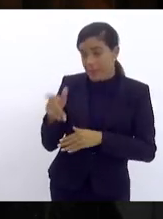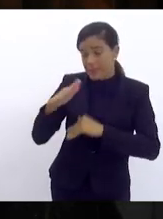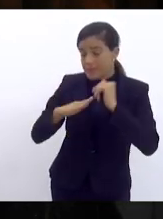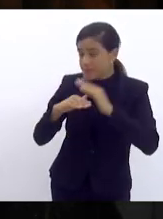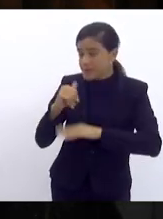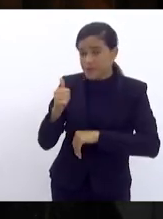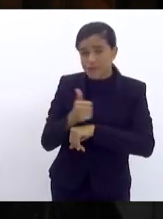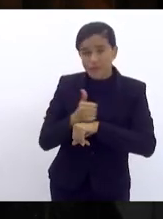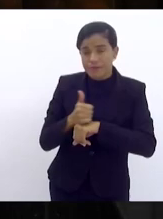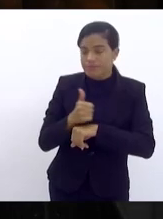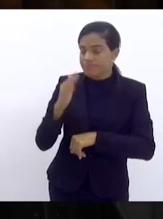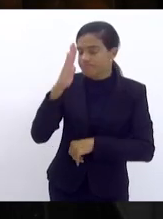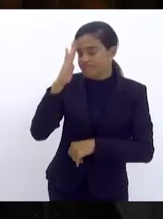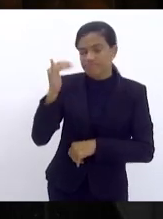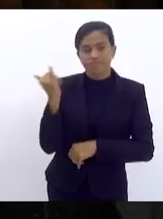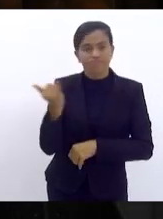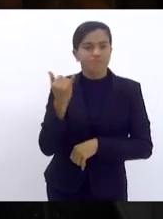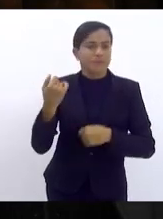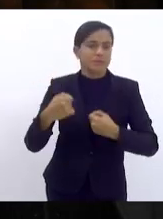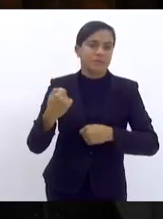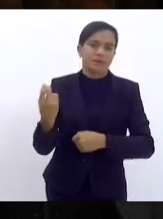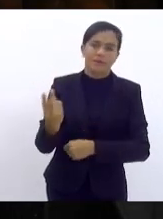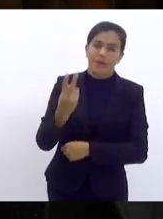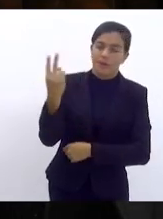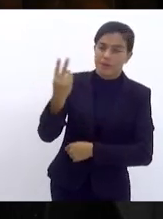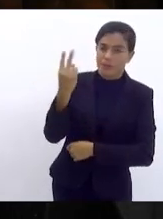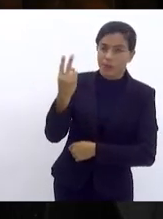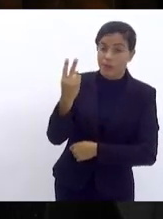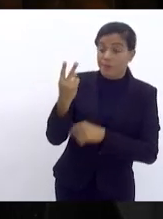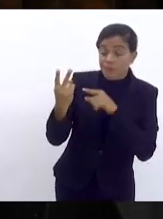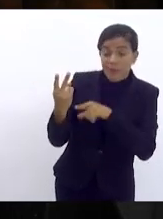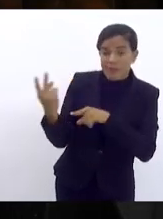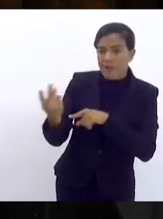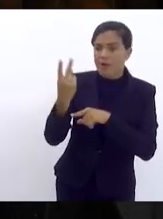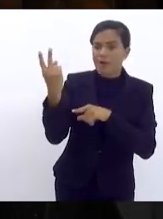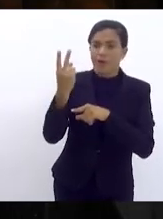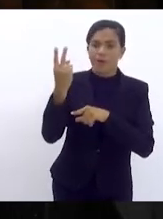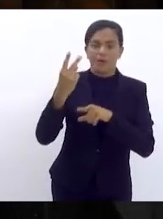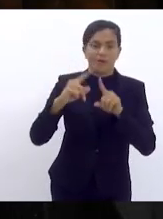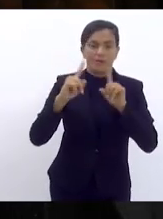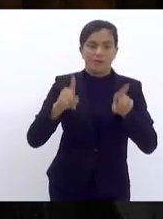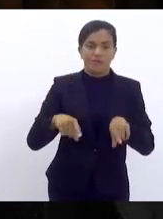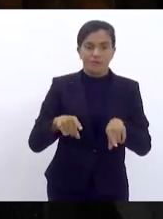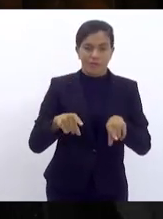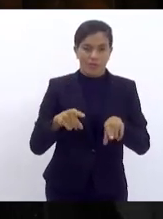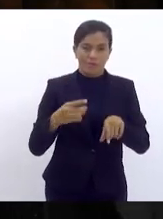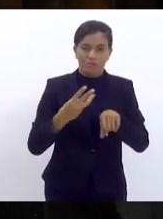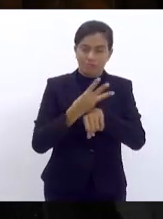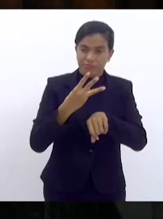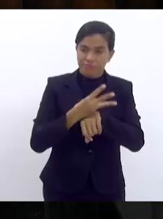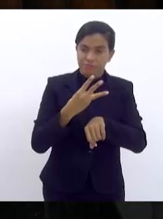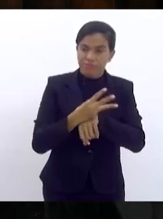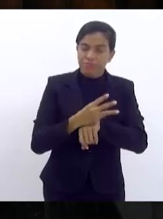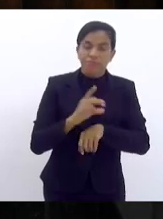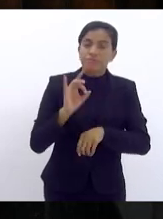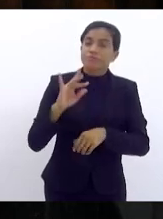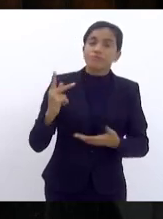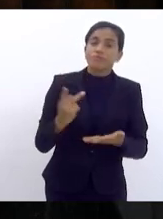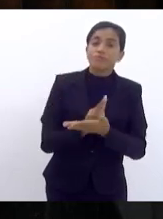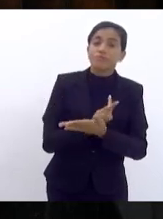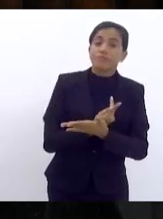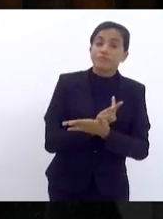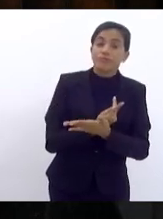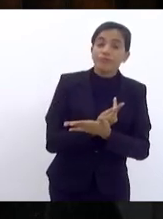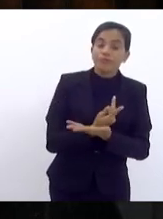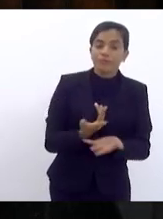precisam ser valorizados e essa valorização de profissionais terceirizados só acontece